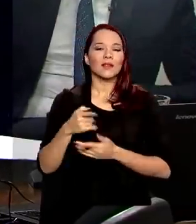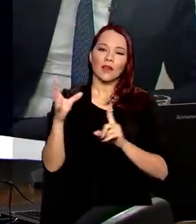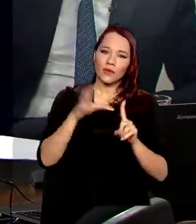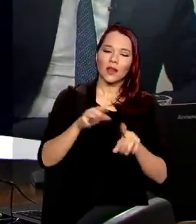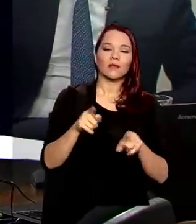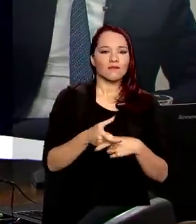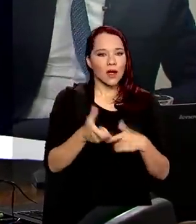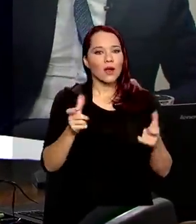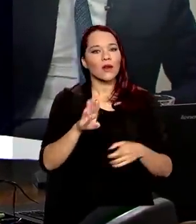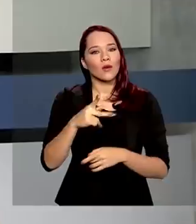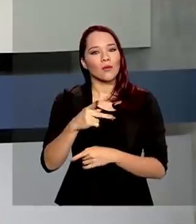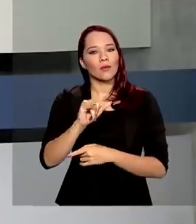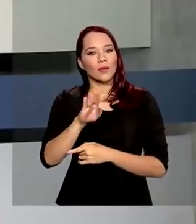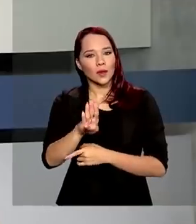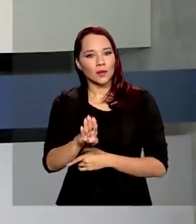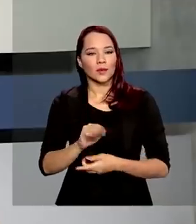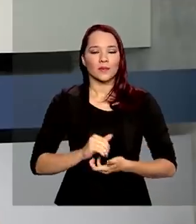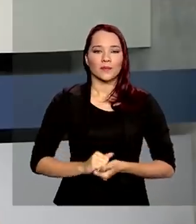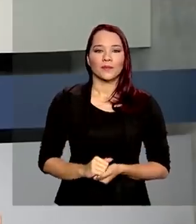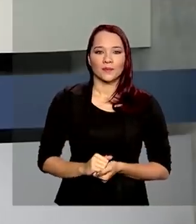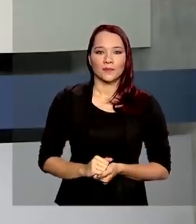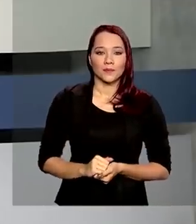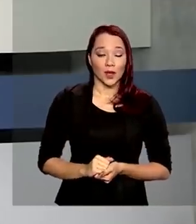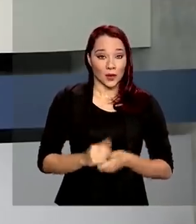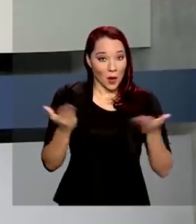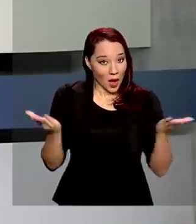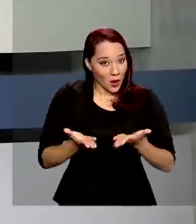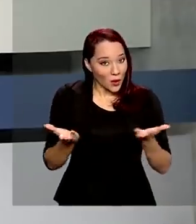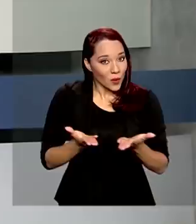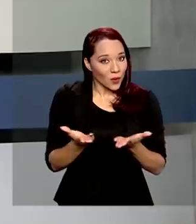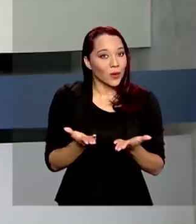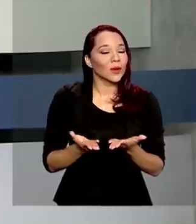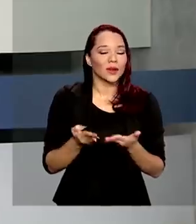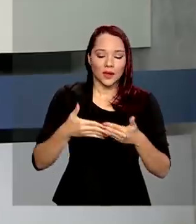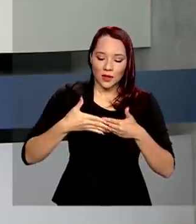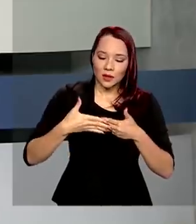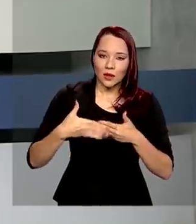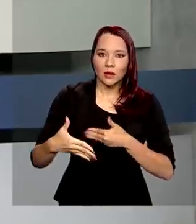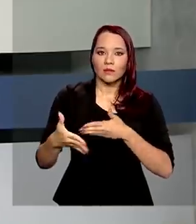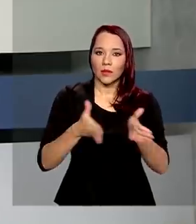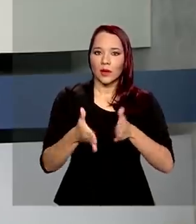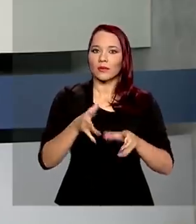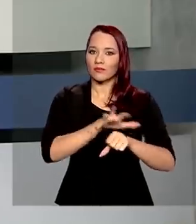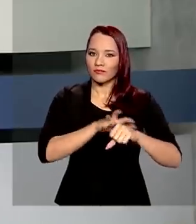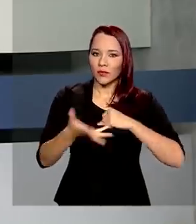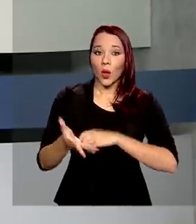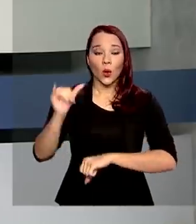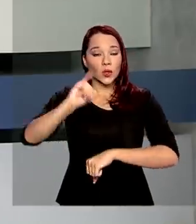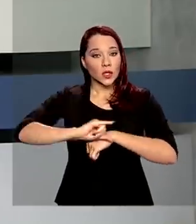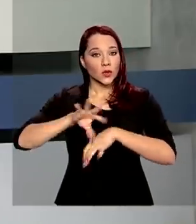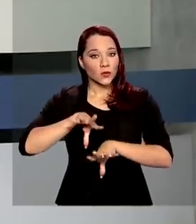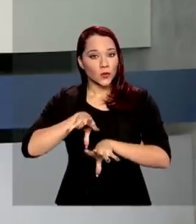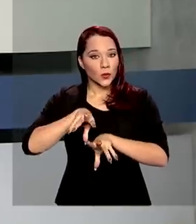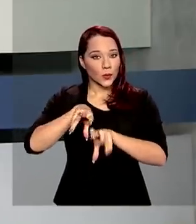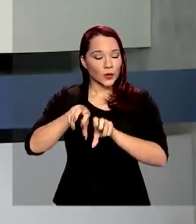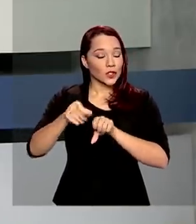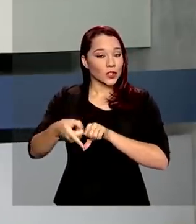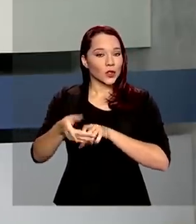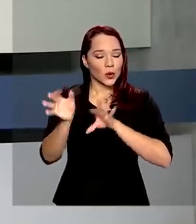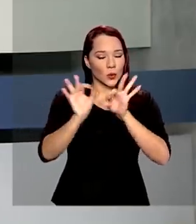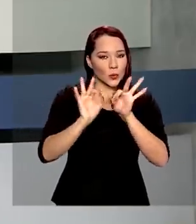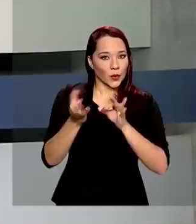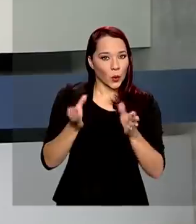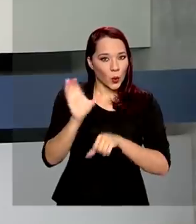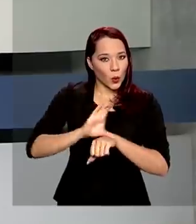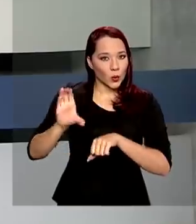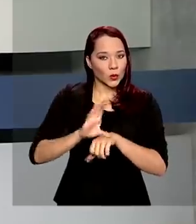ainda maior em países de desenvolvimento. A partir de agora e enquanto durar a pandemia, os centros de formação de condutores podem